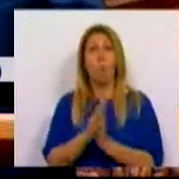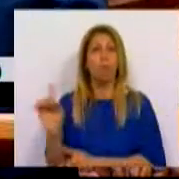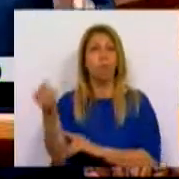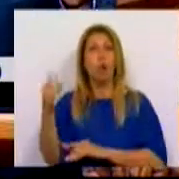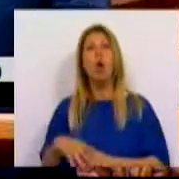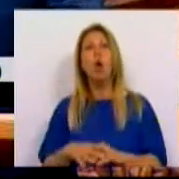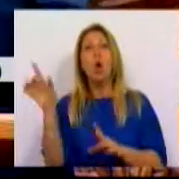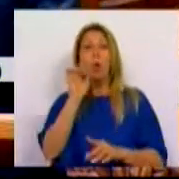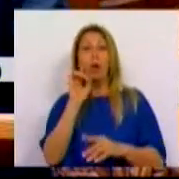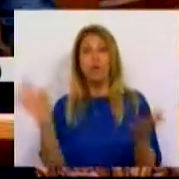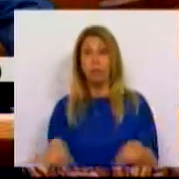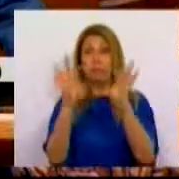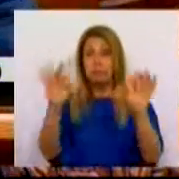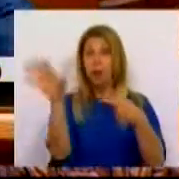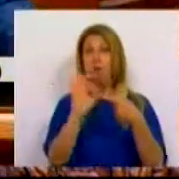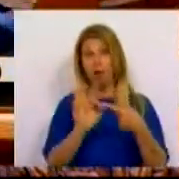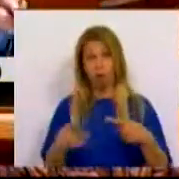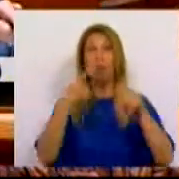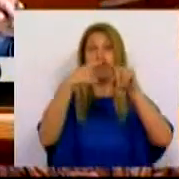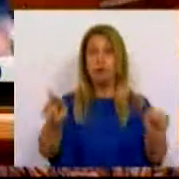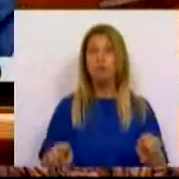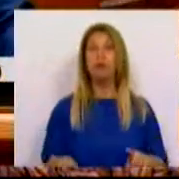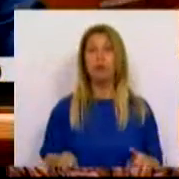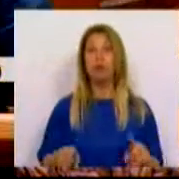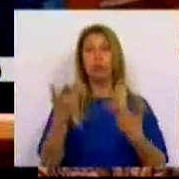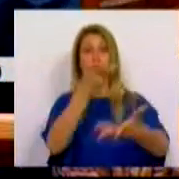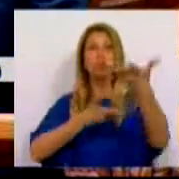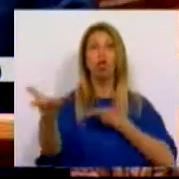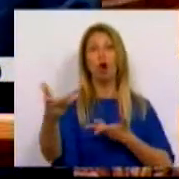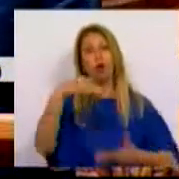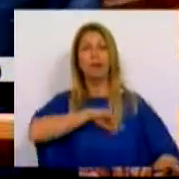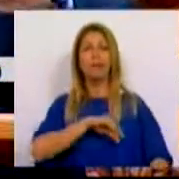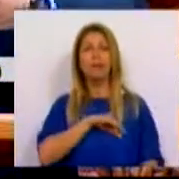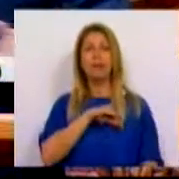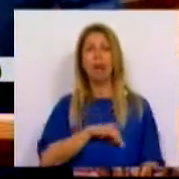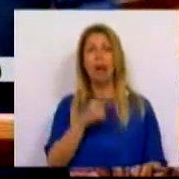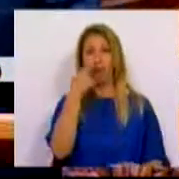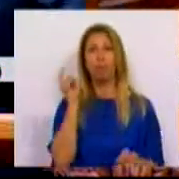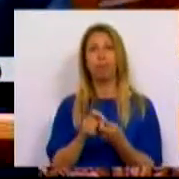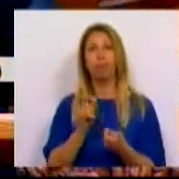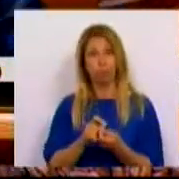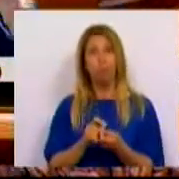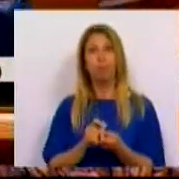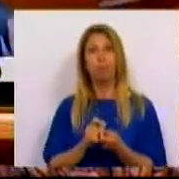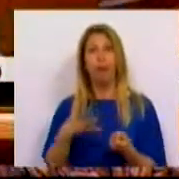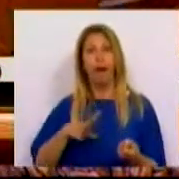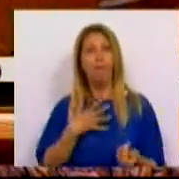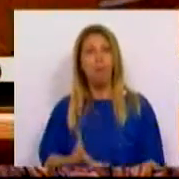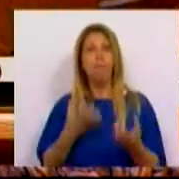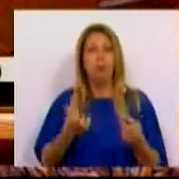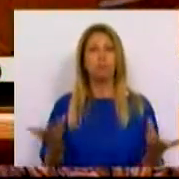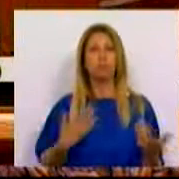qualificações como fator diferenciador e a troca por baixos salários, de forma totalmente voluntária, de forma